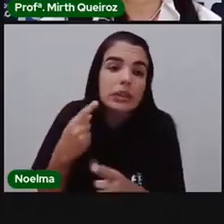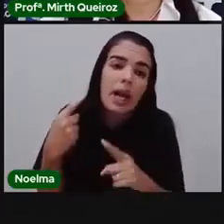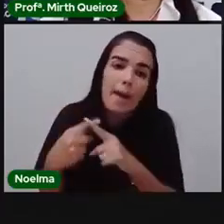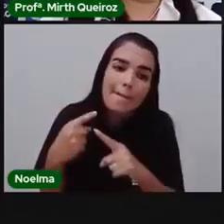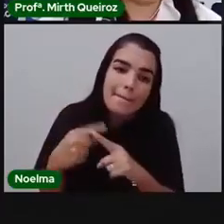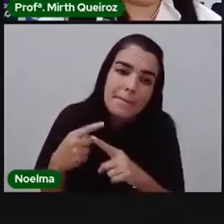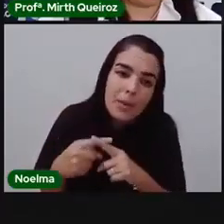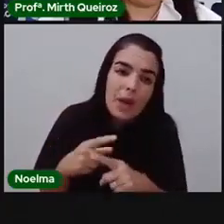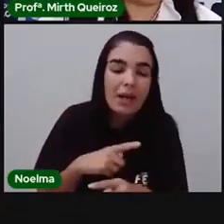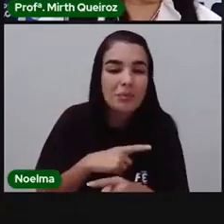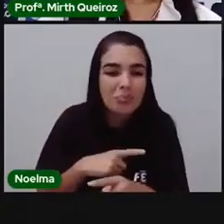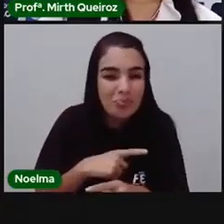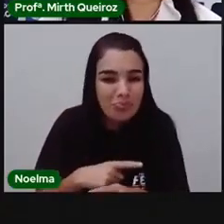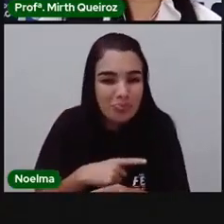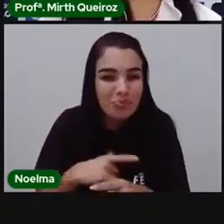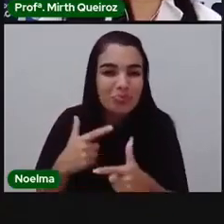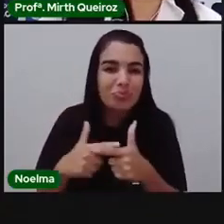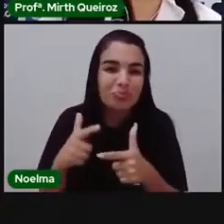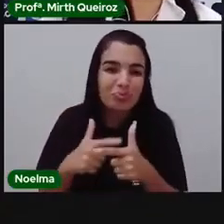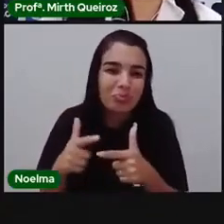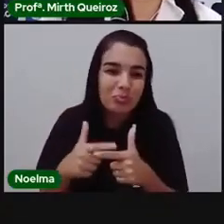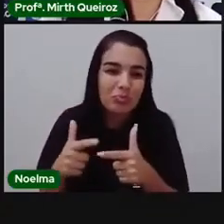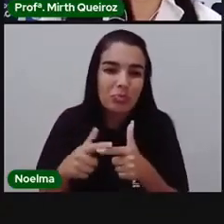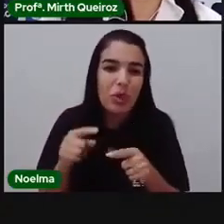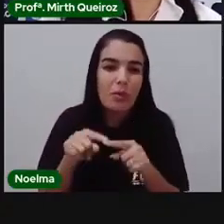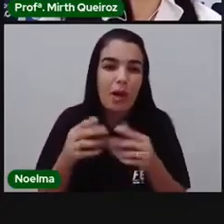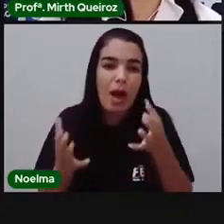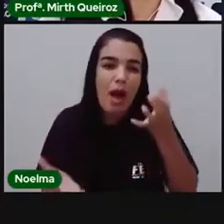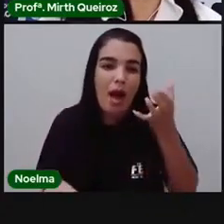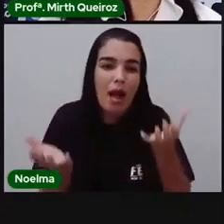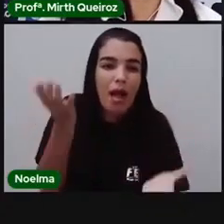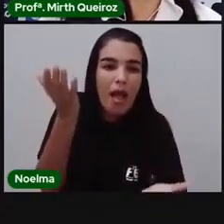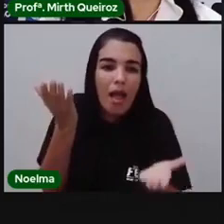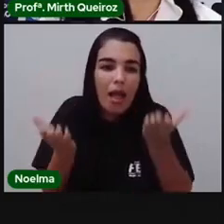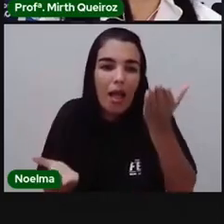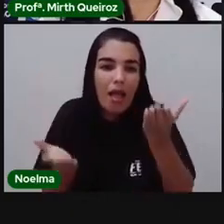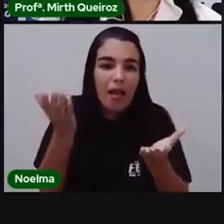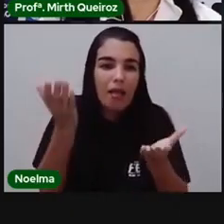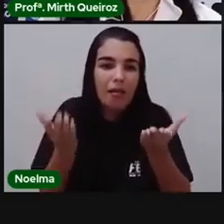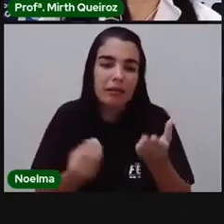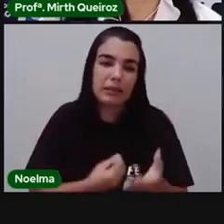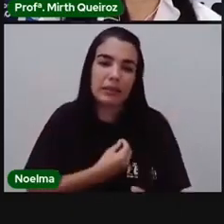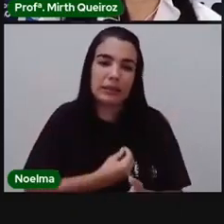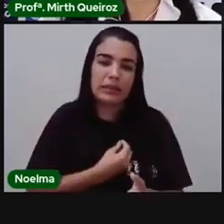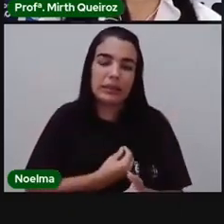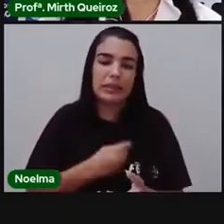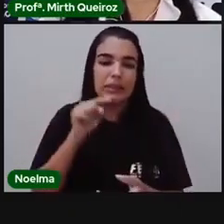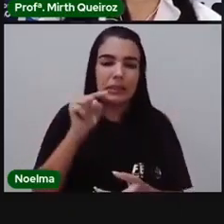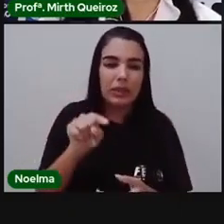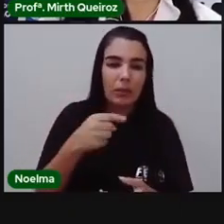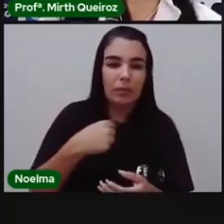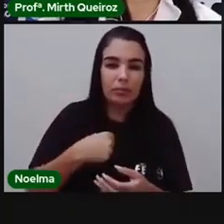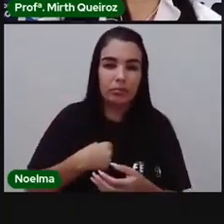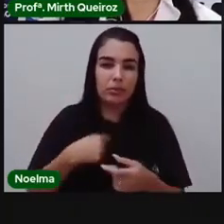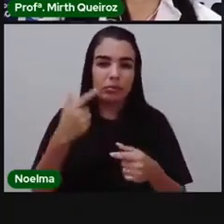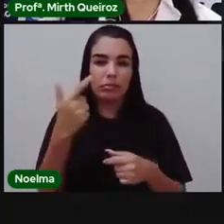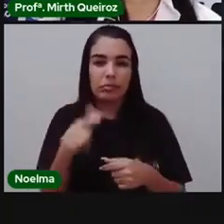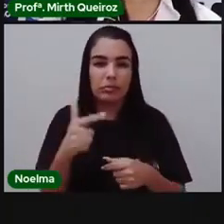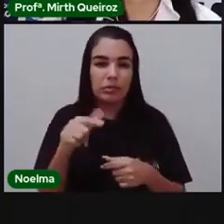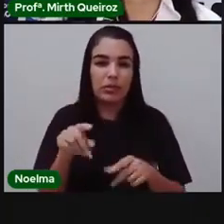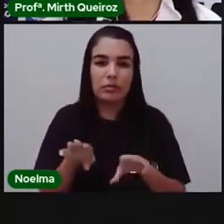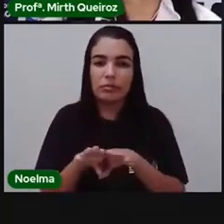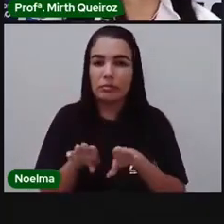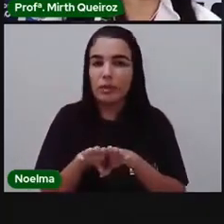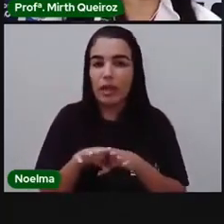interesse, em vista da importância dos seus ecossistemas no equilíbrio do clima mundial e no suprimento de inúmeros serviços ambientais de